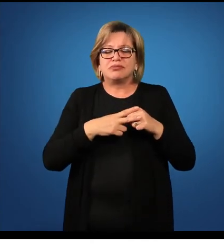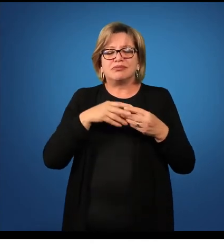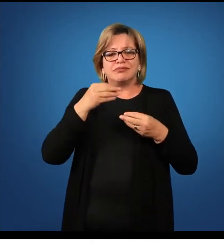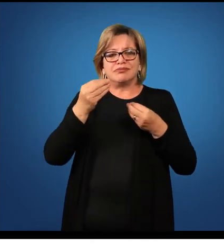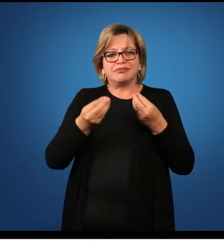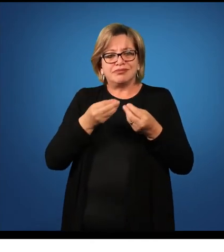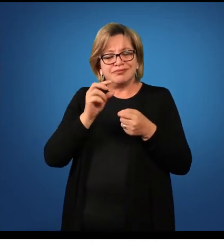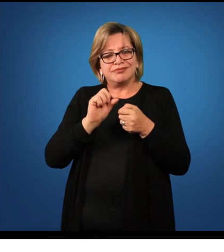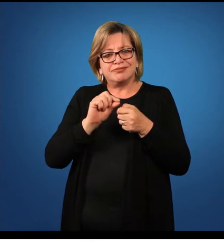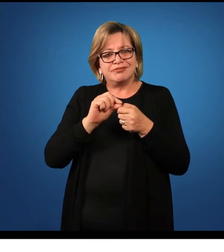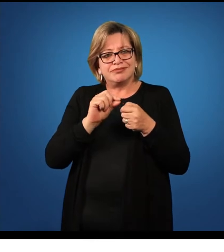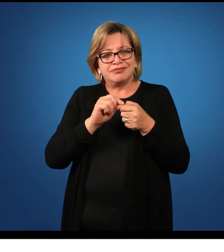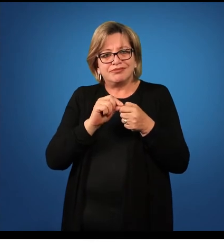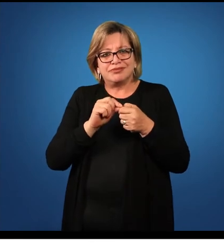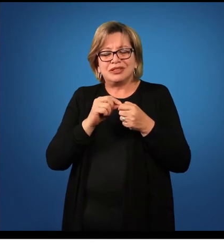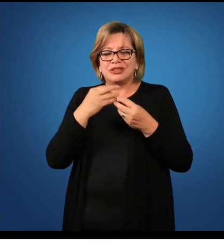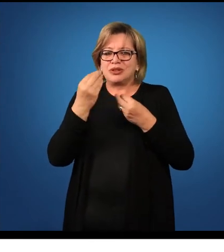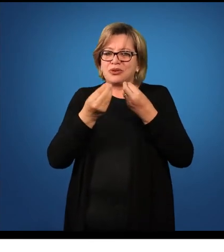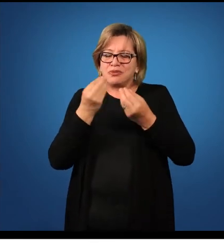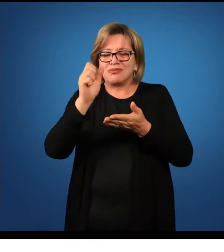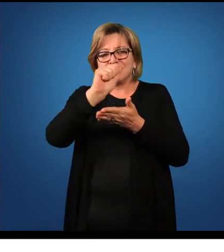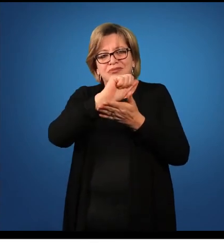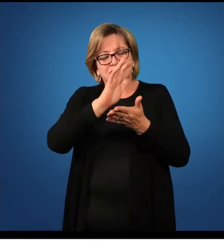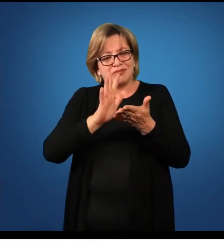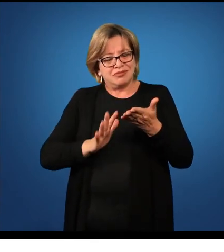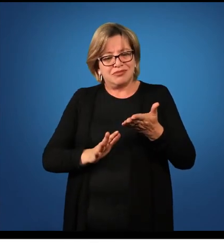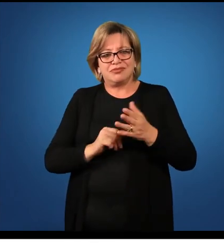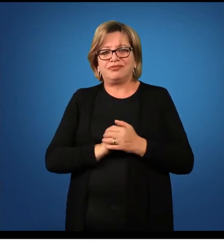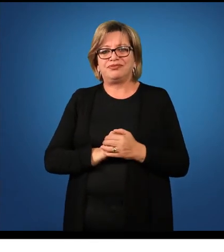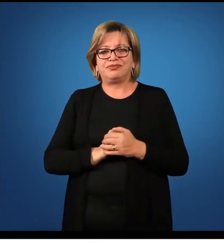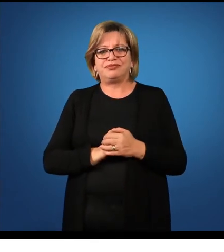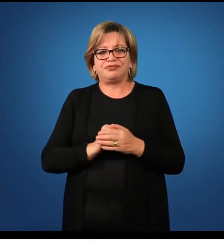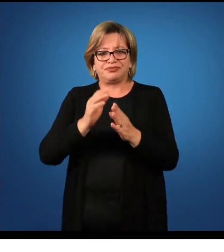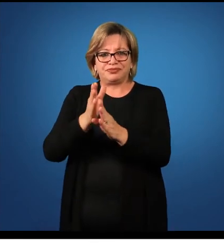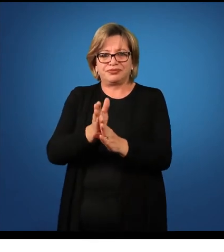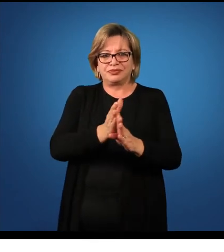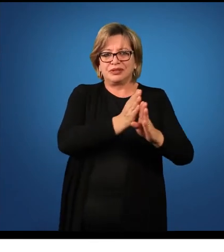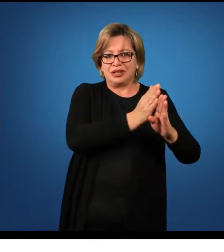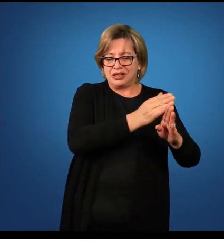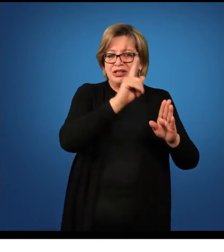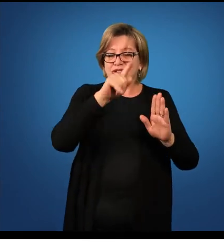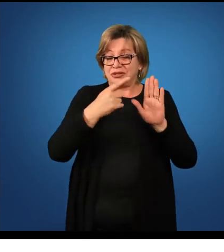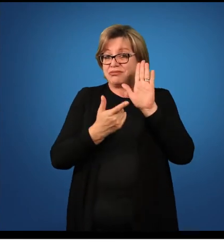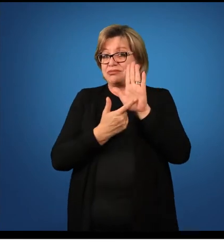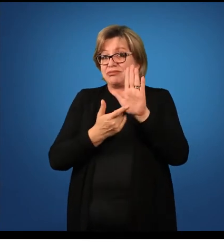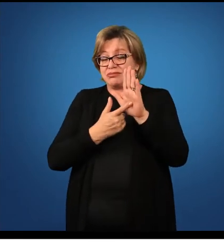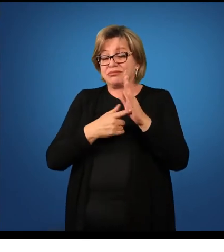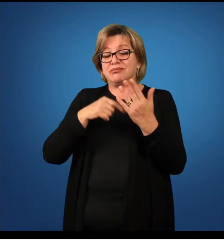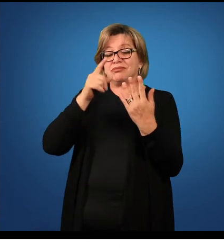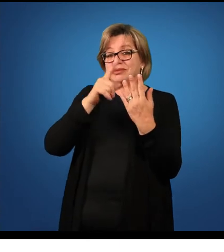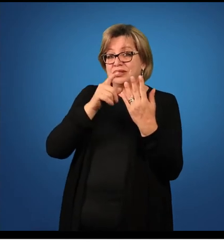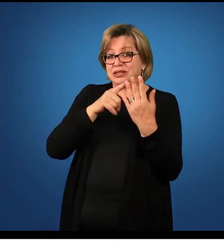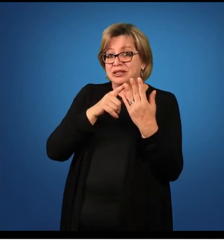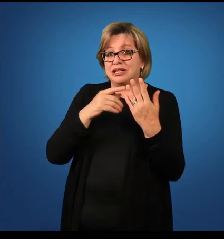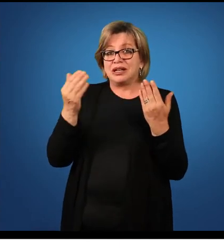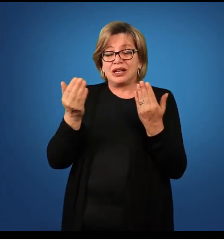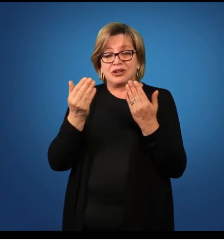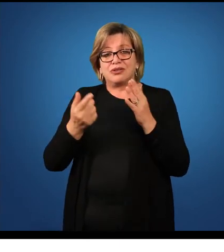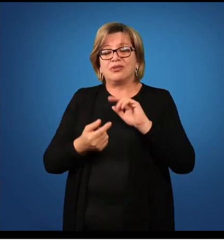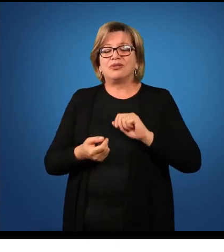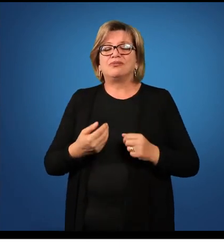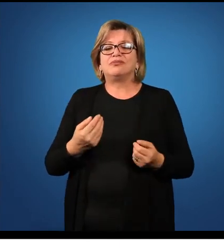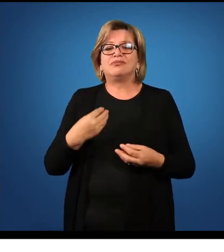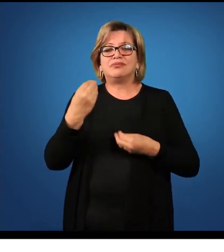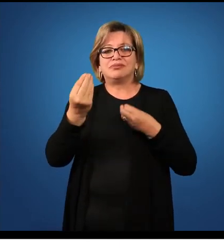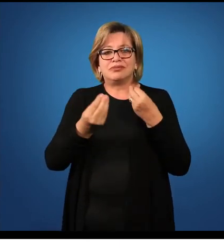fazerem como exercício. Pois bem, então, esse é o modelo da terceira conjugação, passaremos, então,